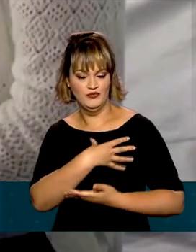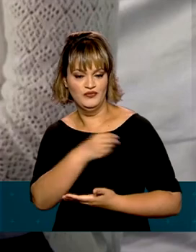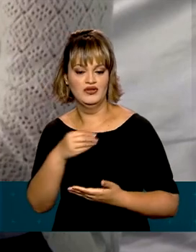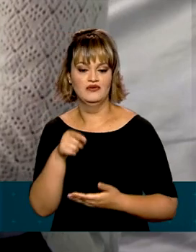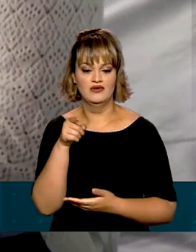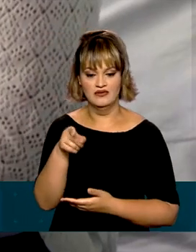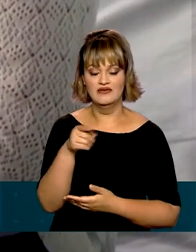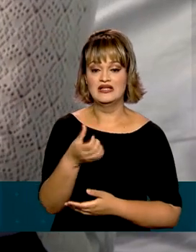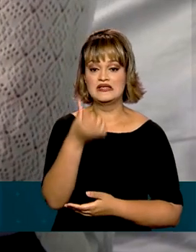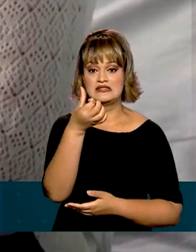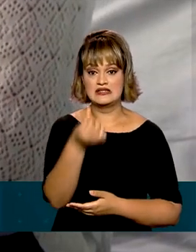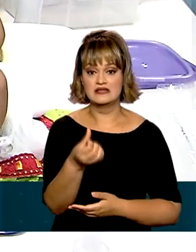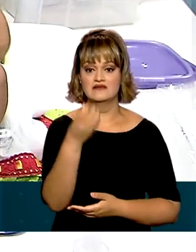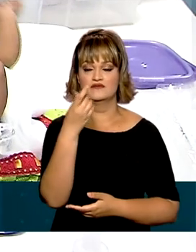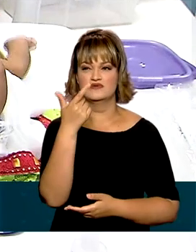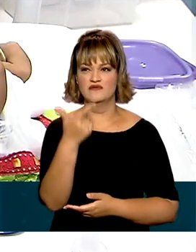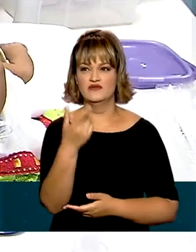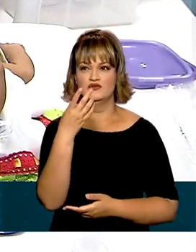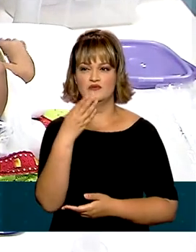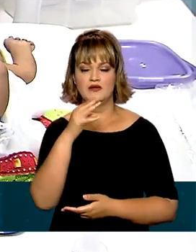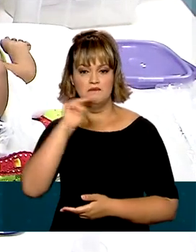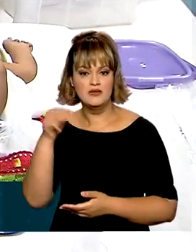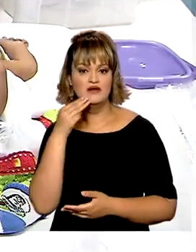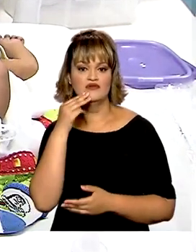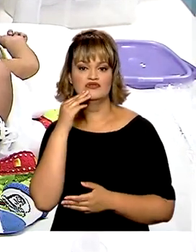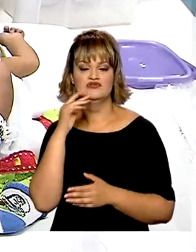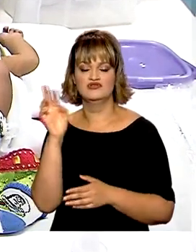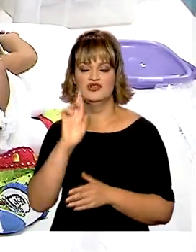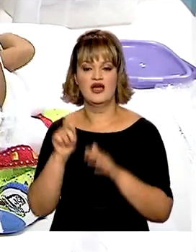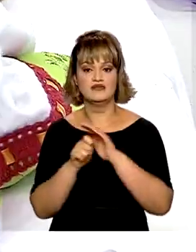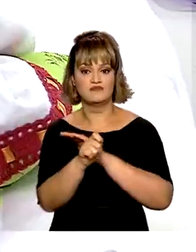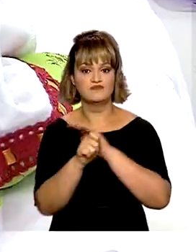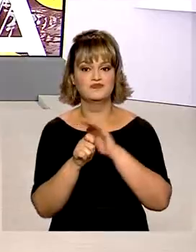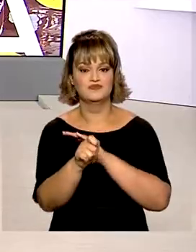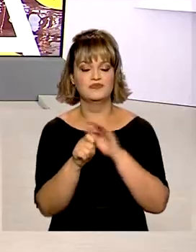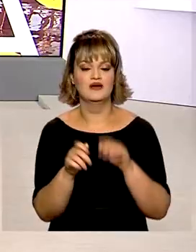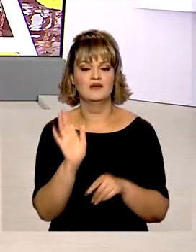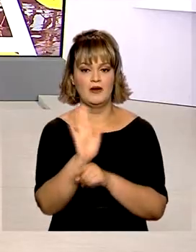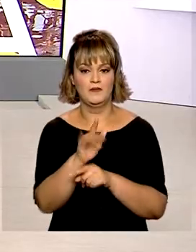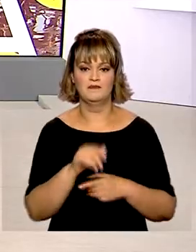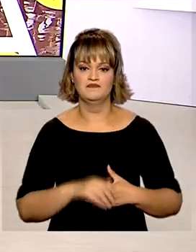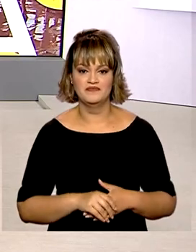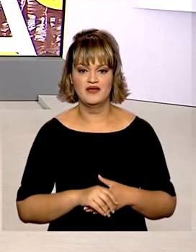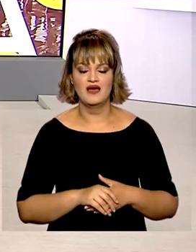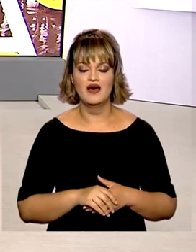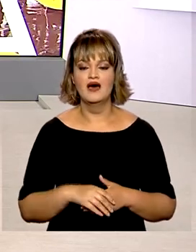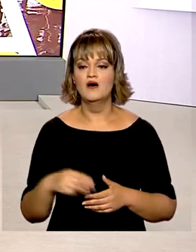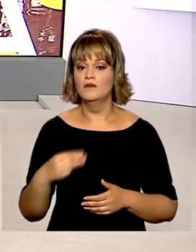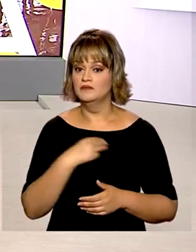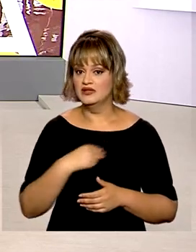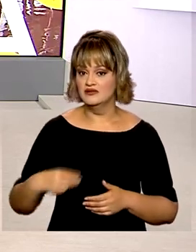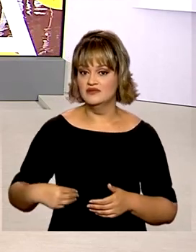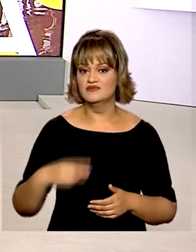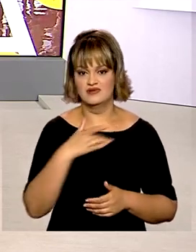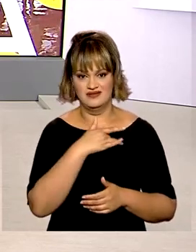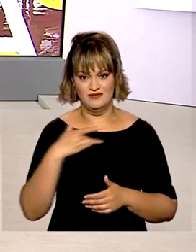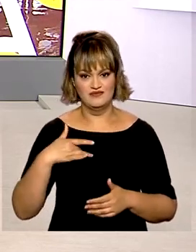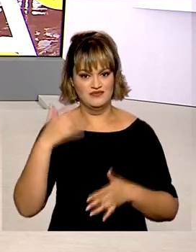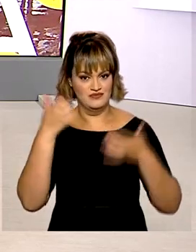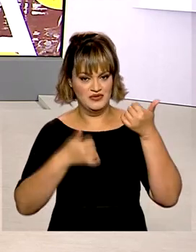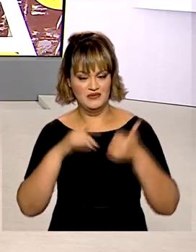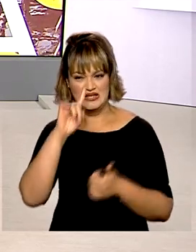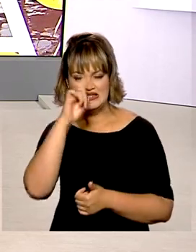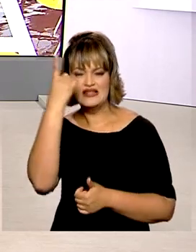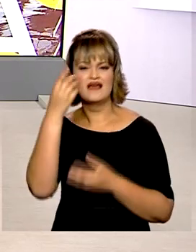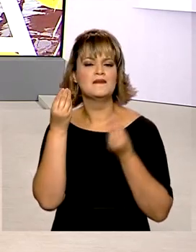milhões de reais, totalizando um orçamento de 1 bilhão e meio por ano. O ministro da Saúde, Marcelo Queiroga, destacou que a ideia